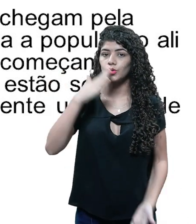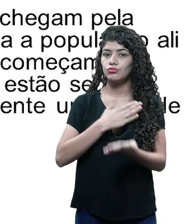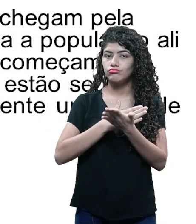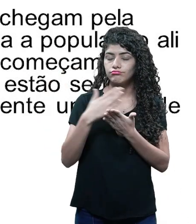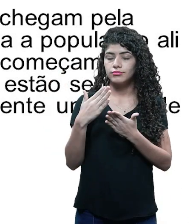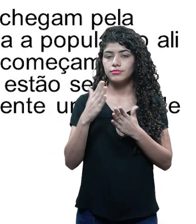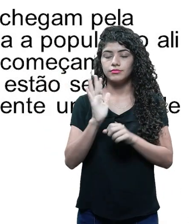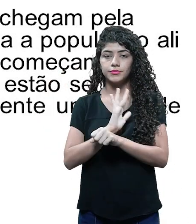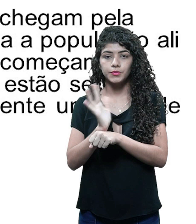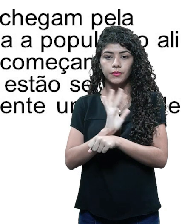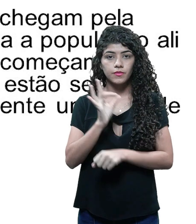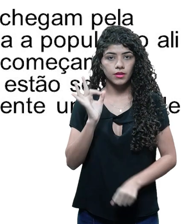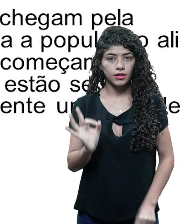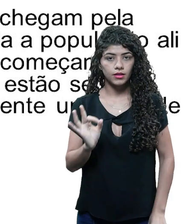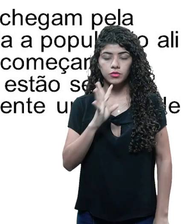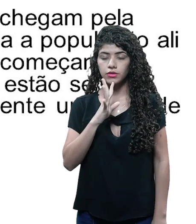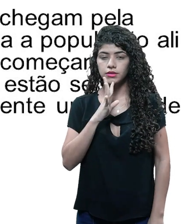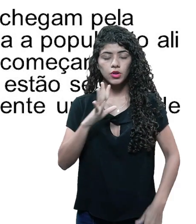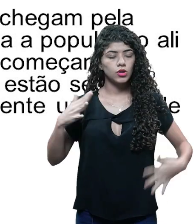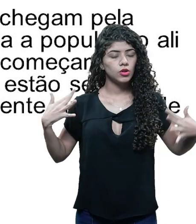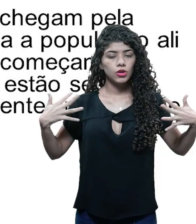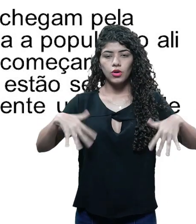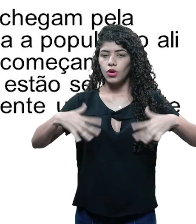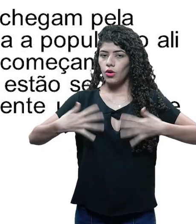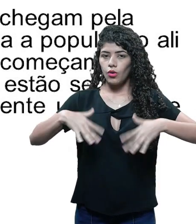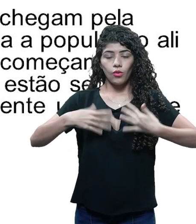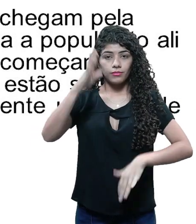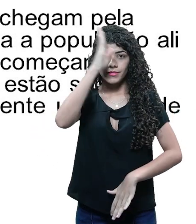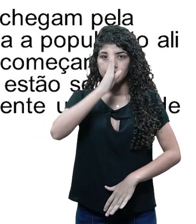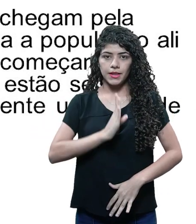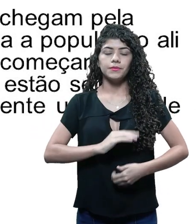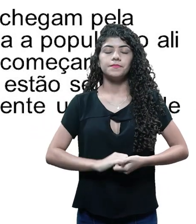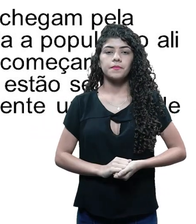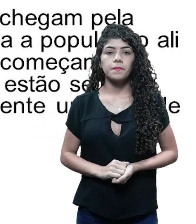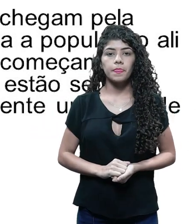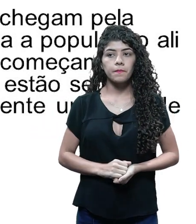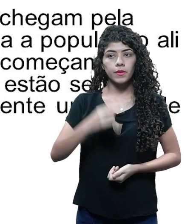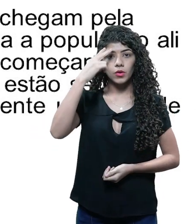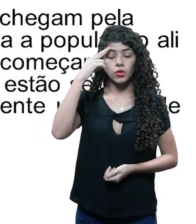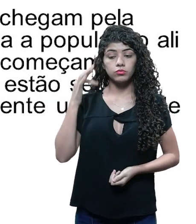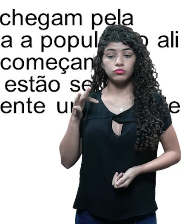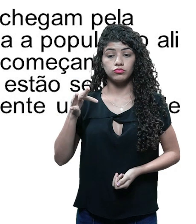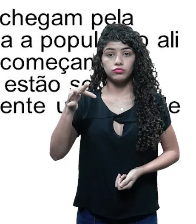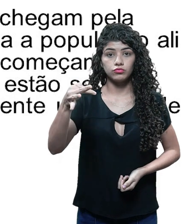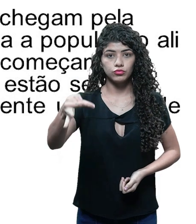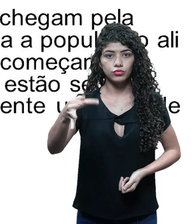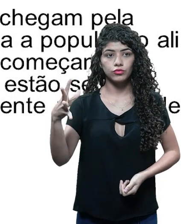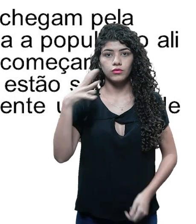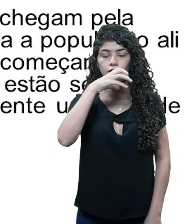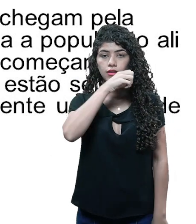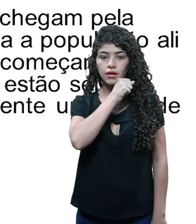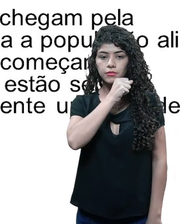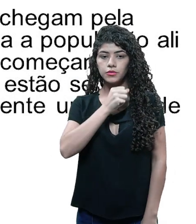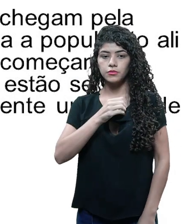storyline que deu origem ao filme, certo? É um filme muito conhecido, um filme brasileiro muito conhecido. Então, no futuro próximo,